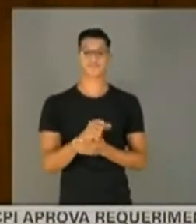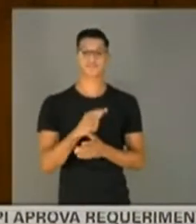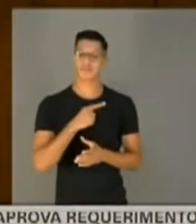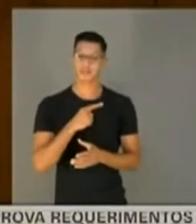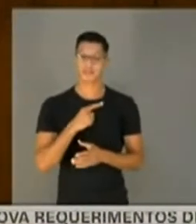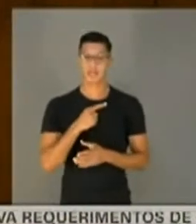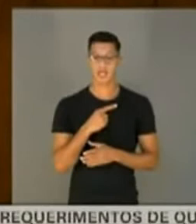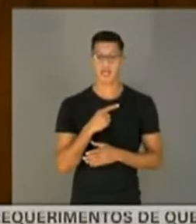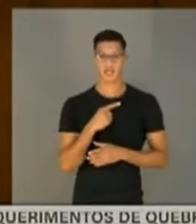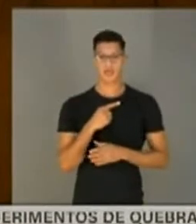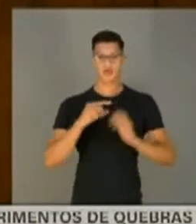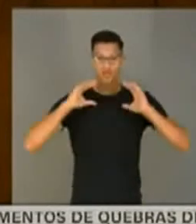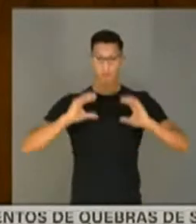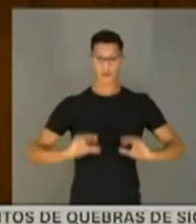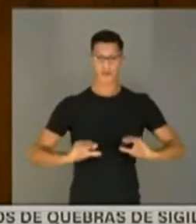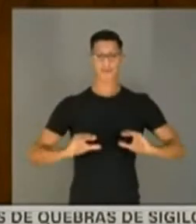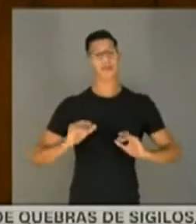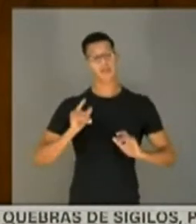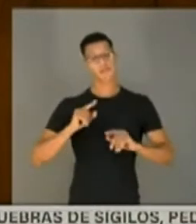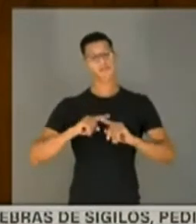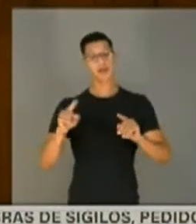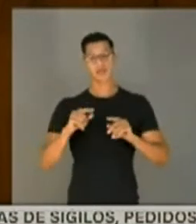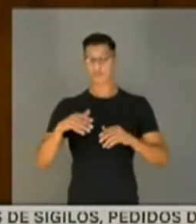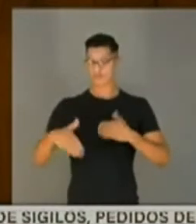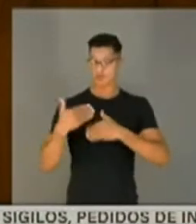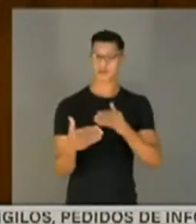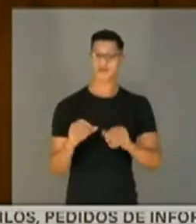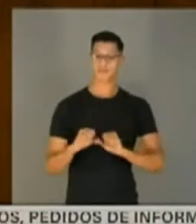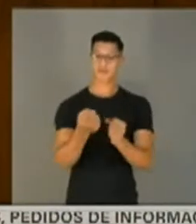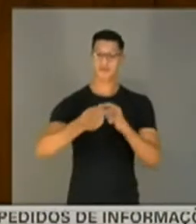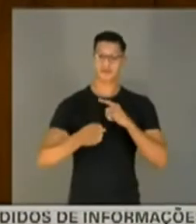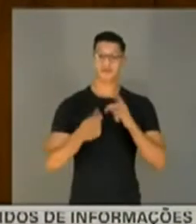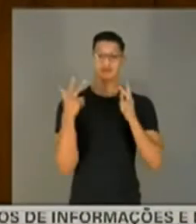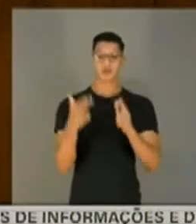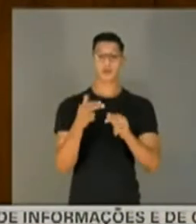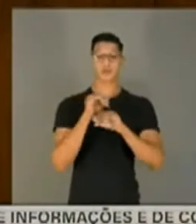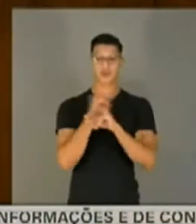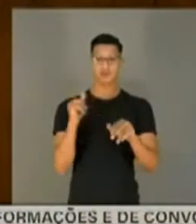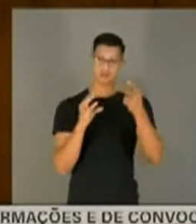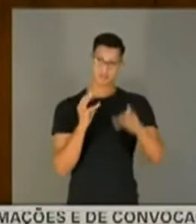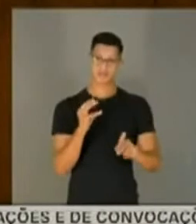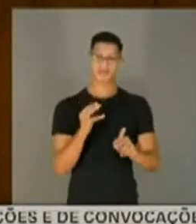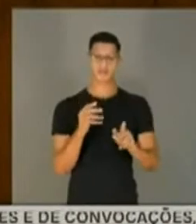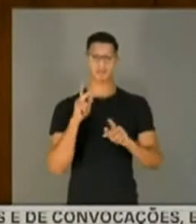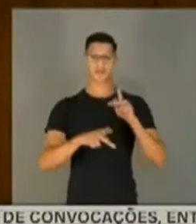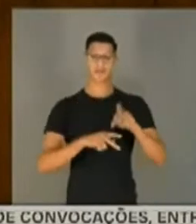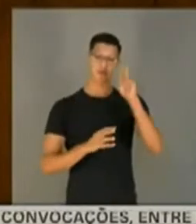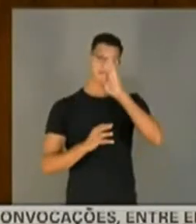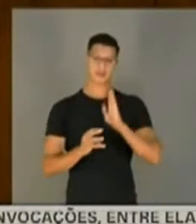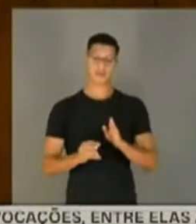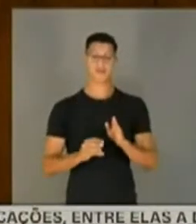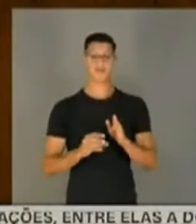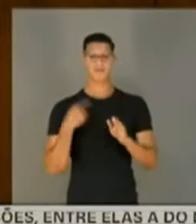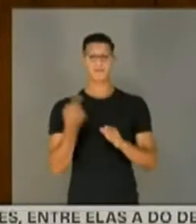ter um comportamento mais proativo, em defesa, como muito foi bem dito aqui, da população brasileira.